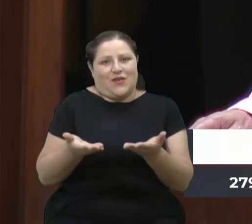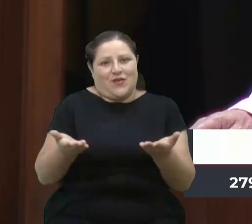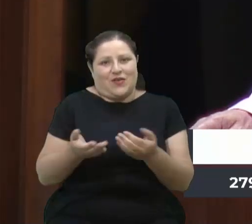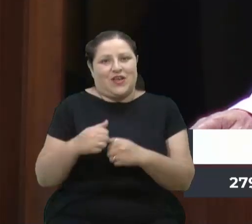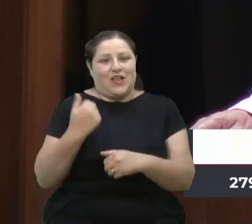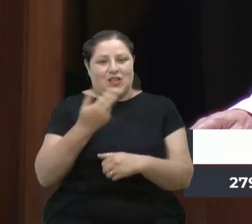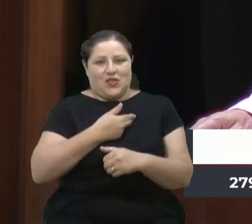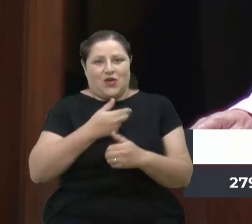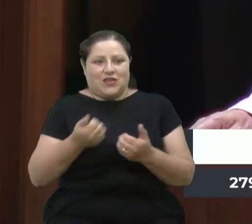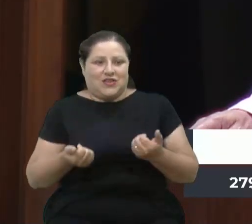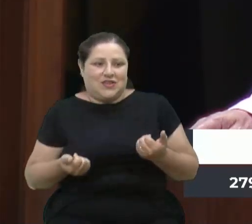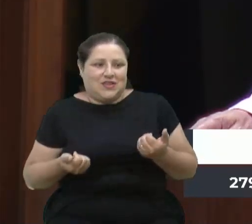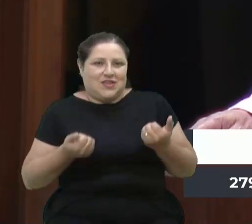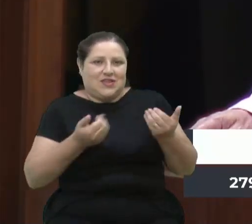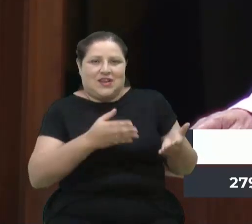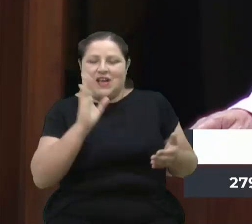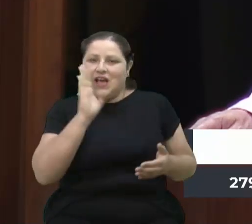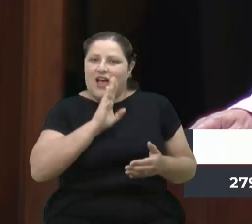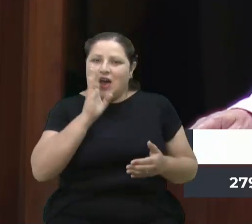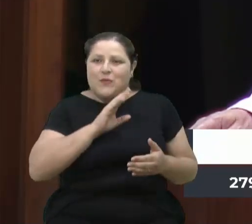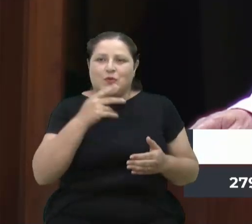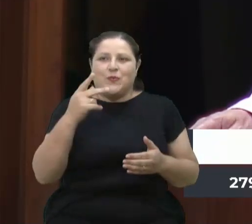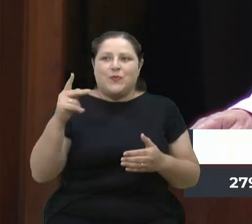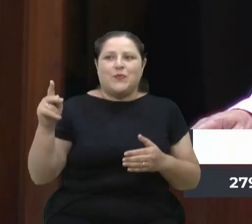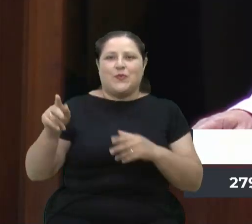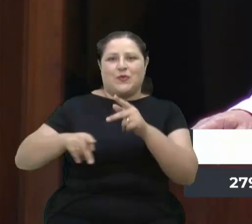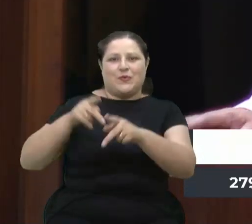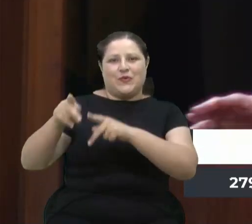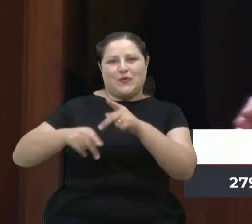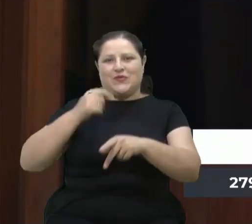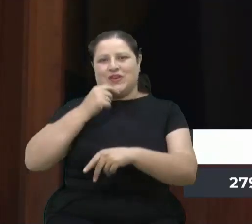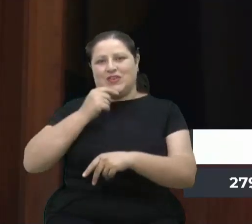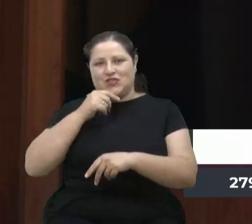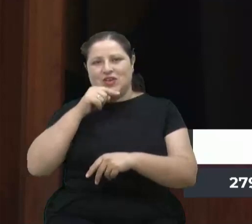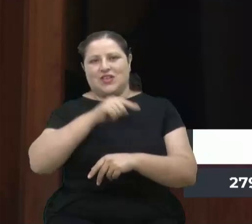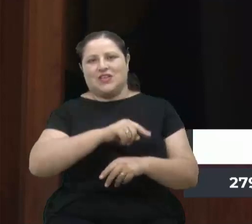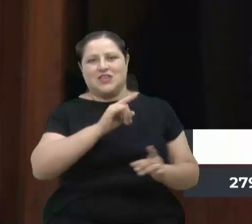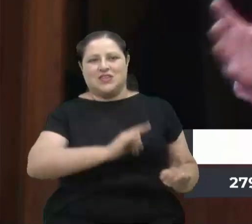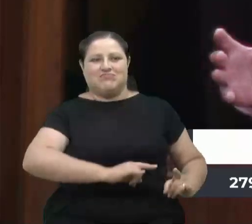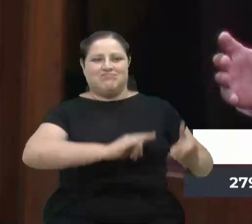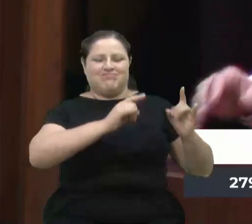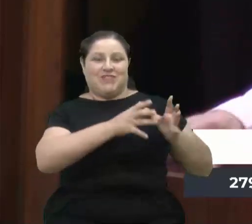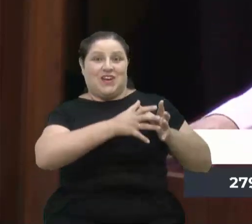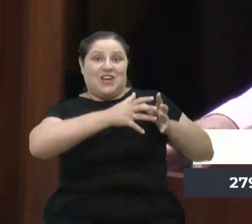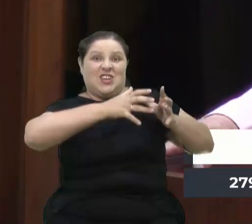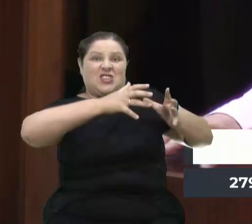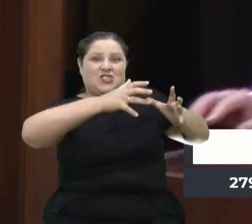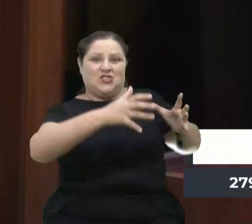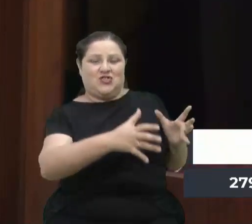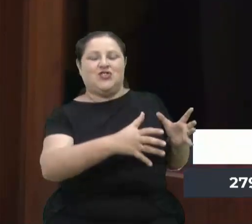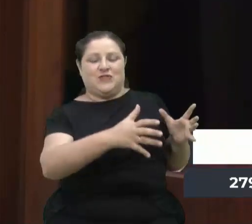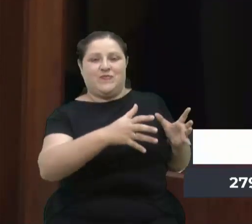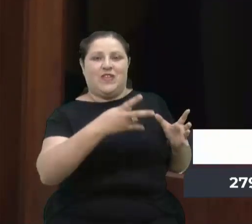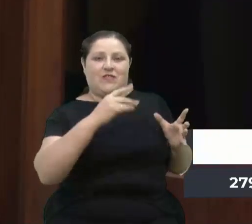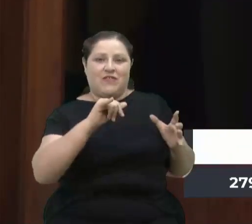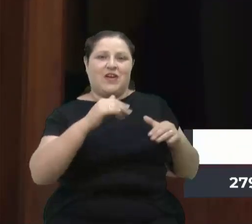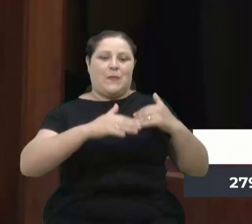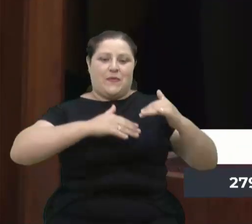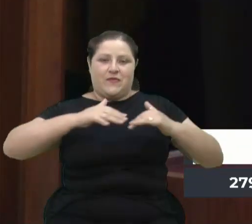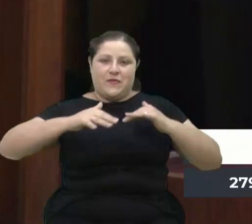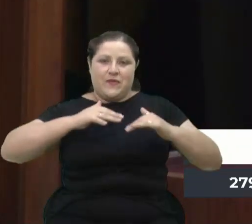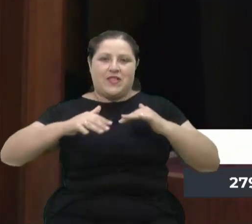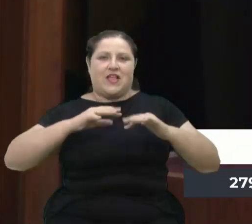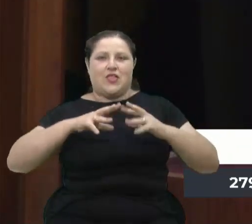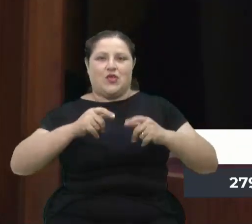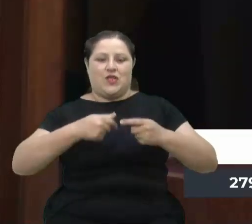nós entregarmos o quanto antes à população de Caxias esse aparelho gigantesco que vai movimentar toda a